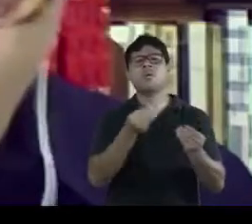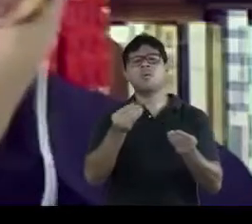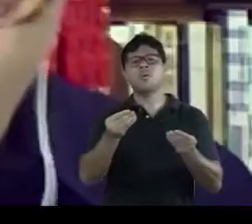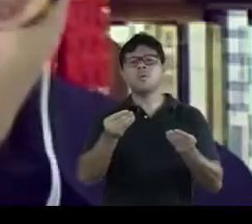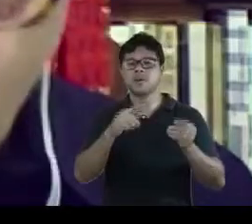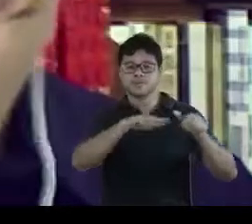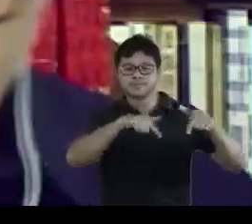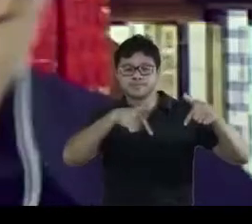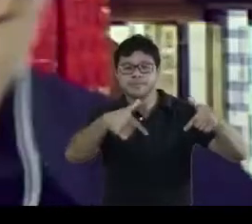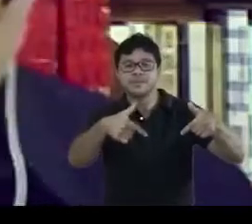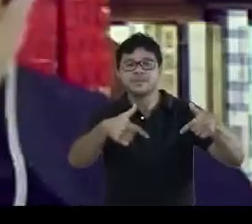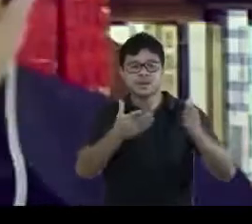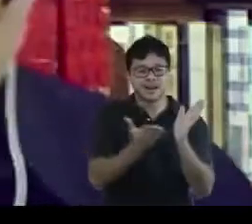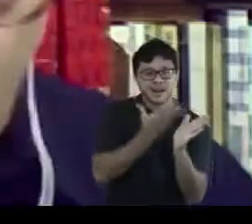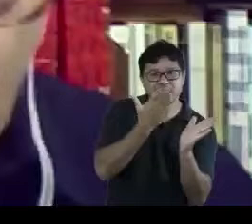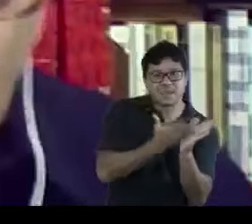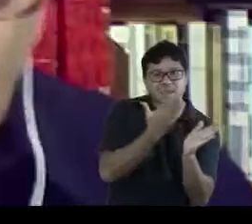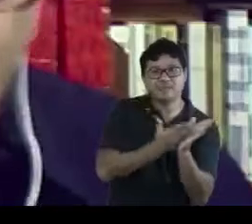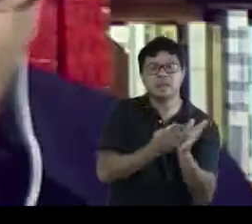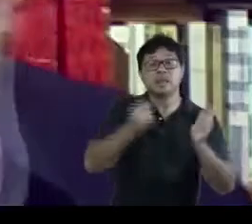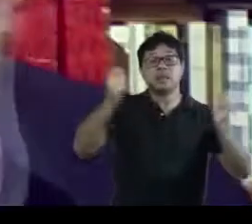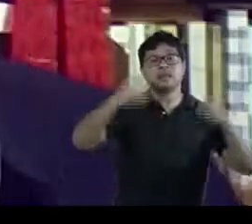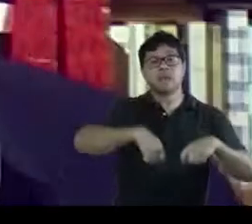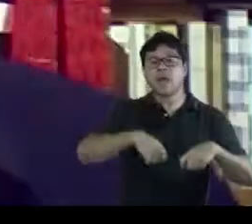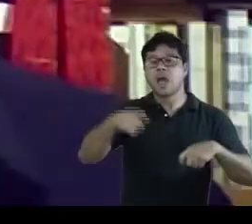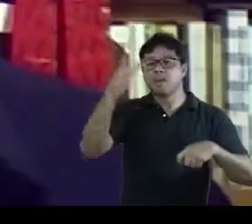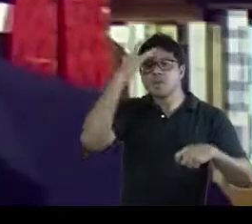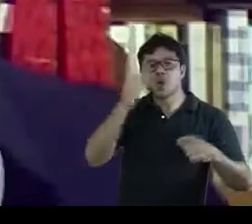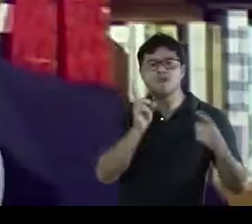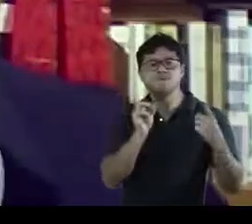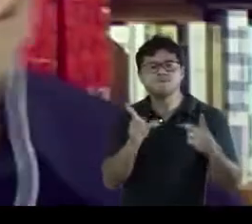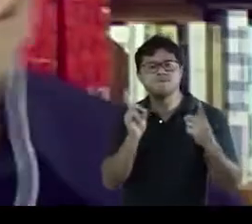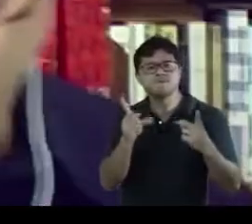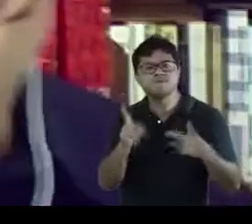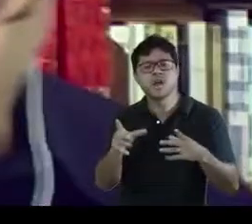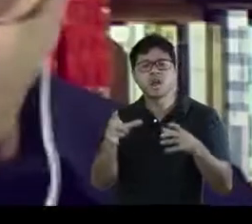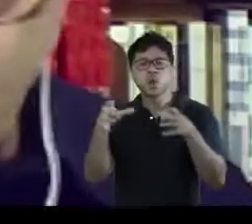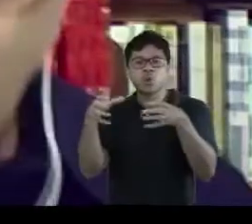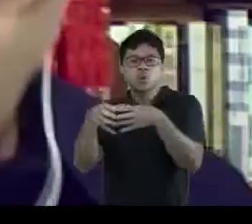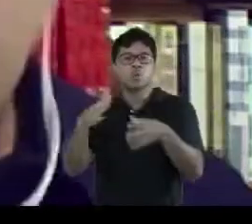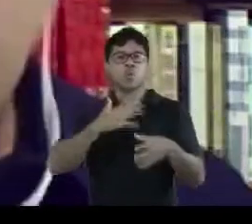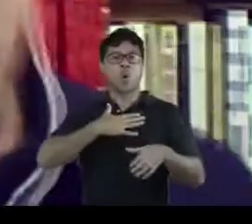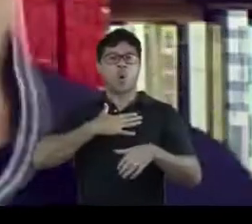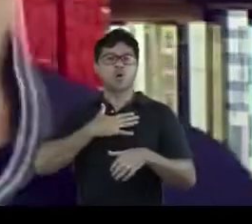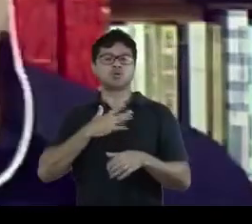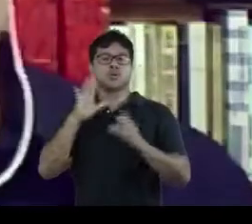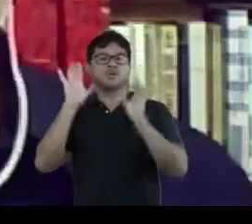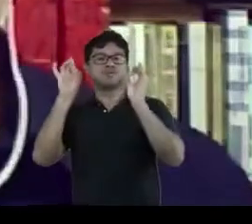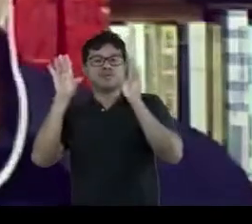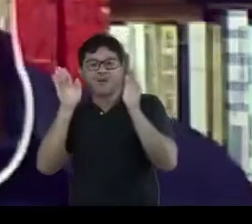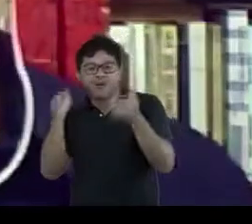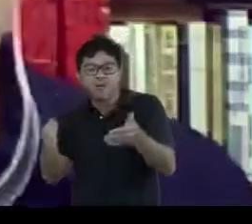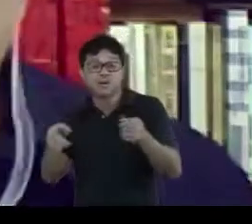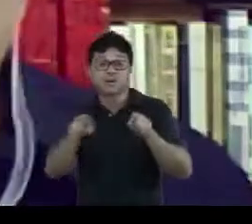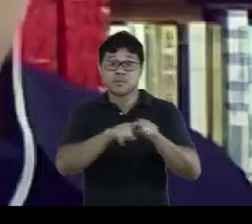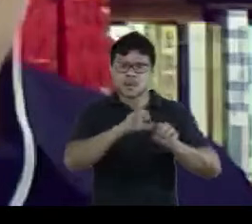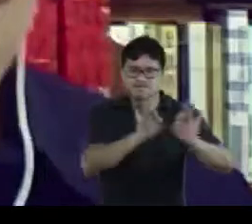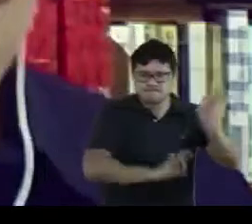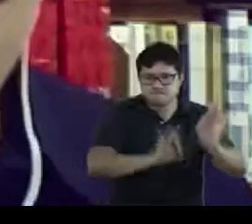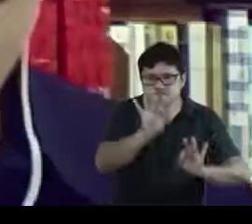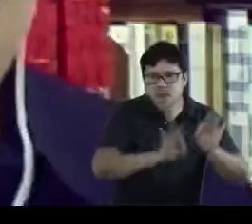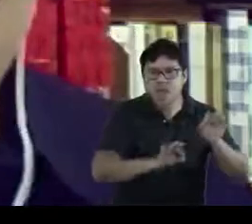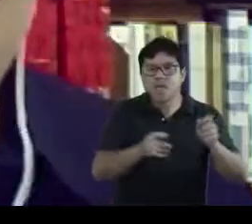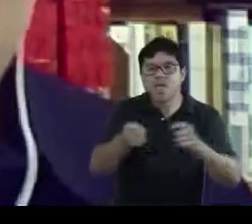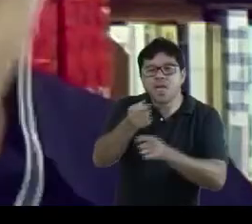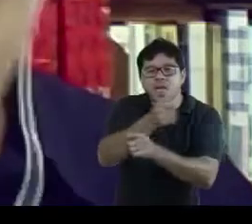essa forma do livro denotava consumidores de perfil muito peculiar e também preparava